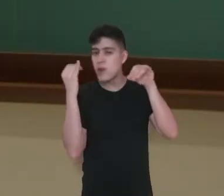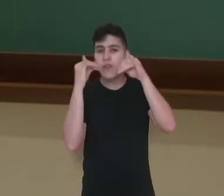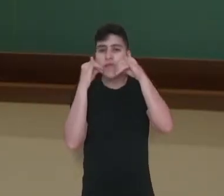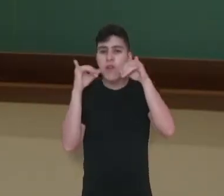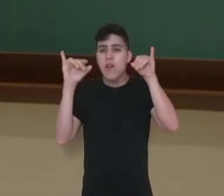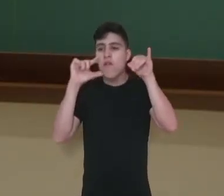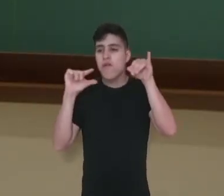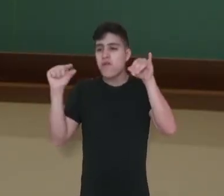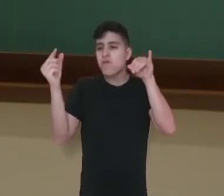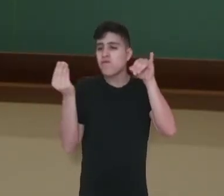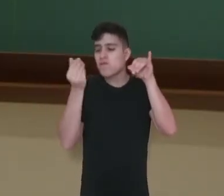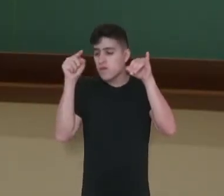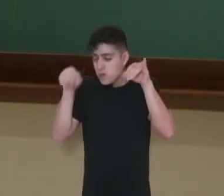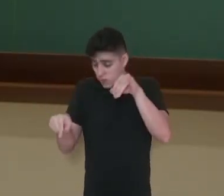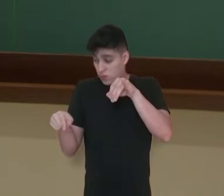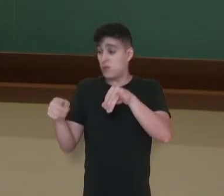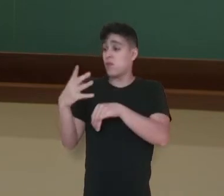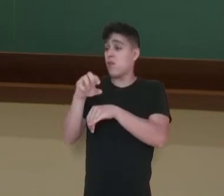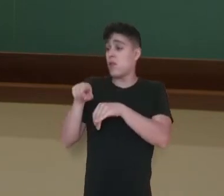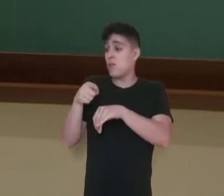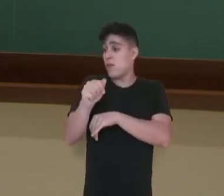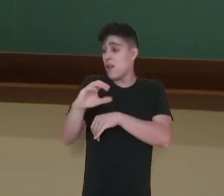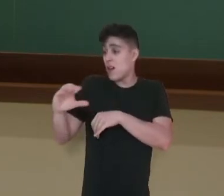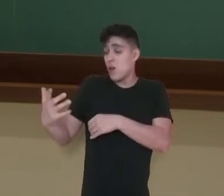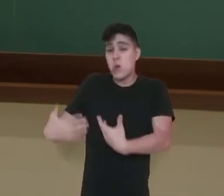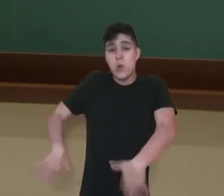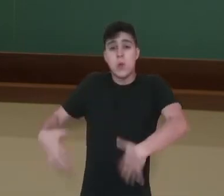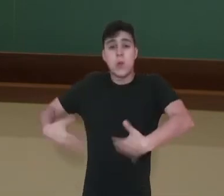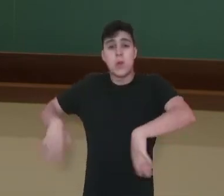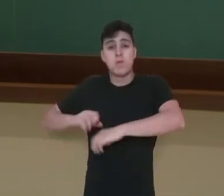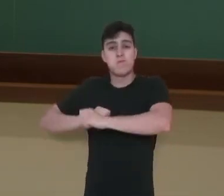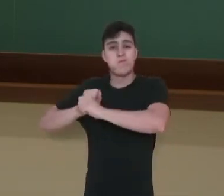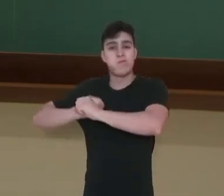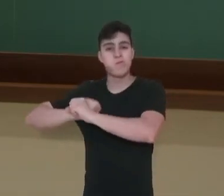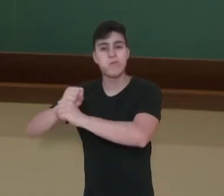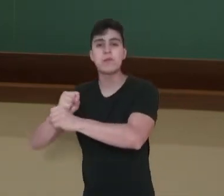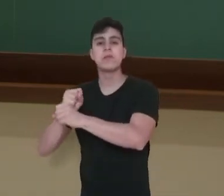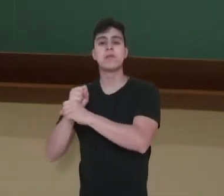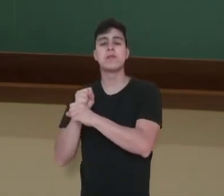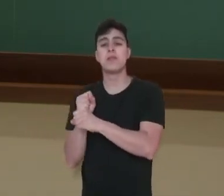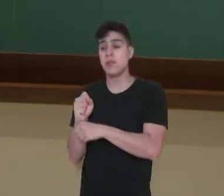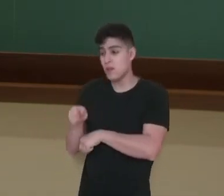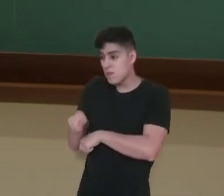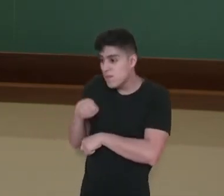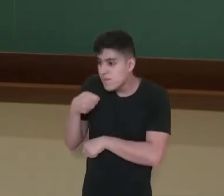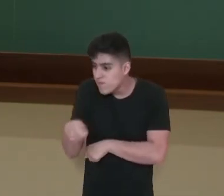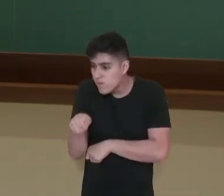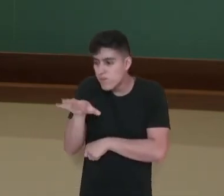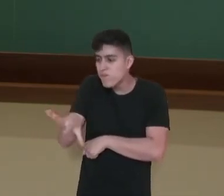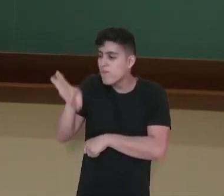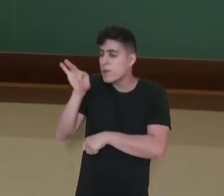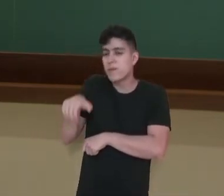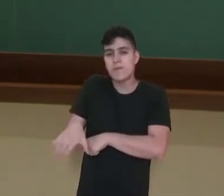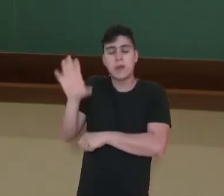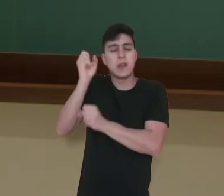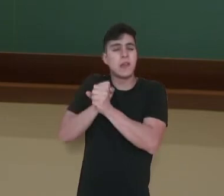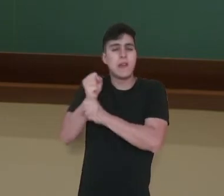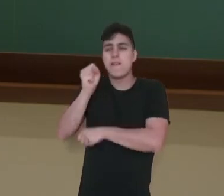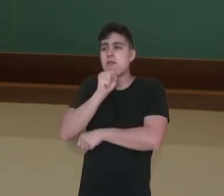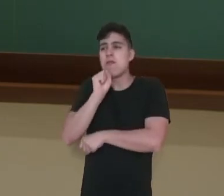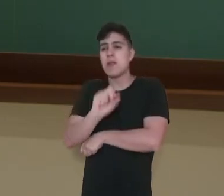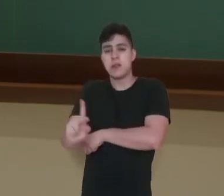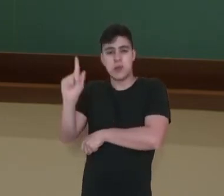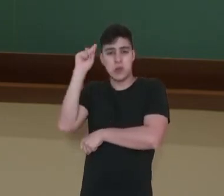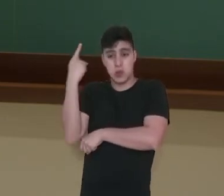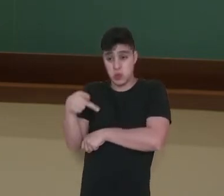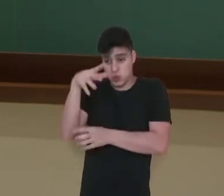mamute, de cerca de 40 mil anos antes de Cristo. Veja quanto tempo considerado um dos exemplares mais antigos do mundo. E também foram